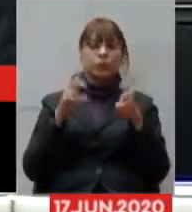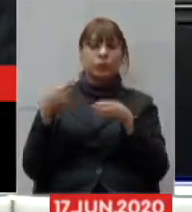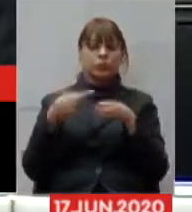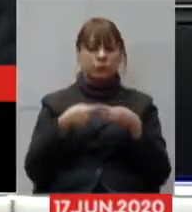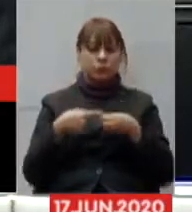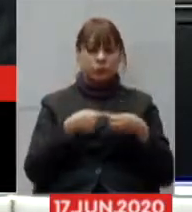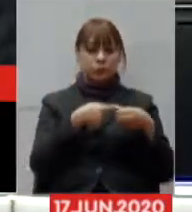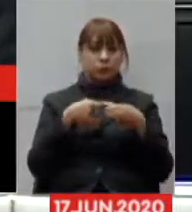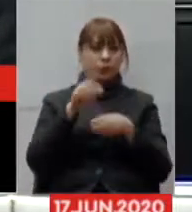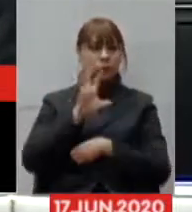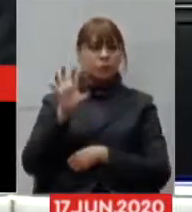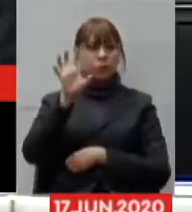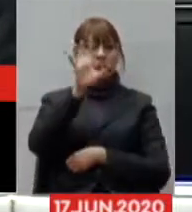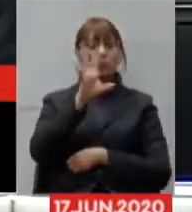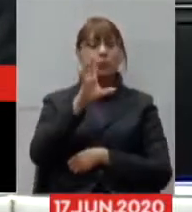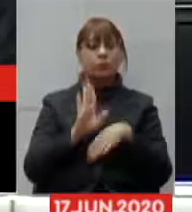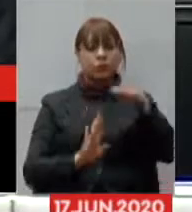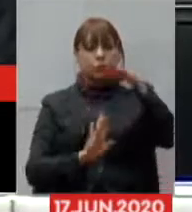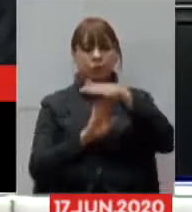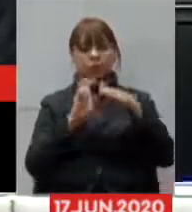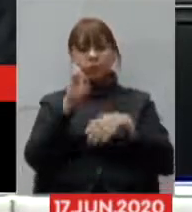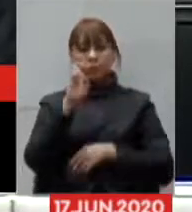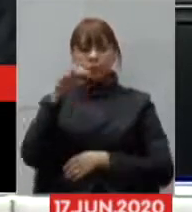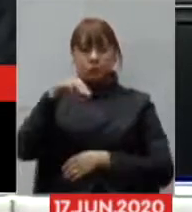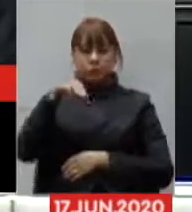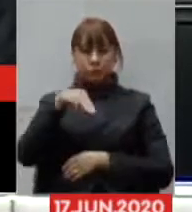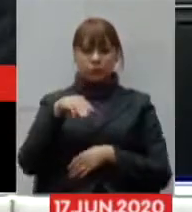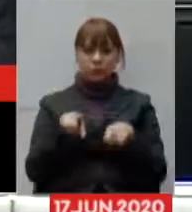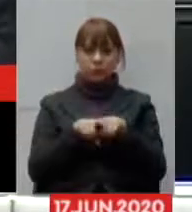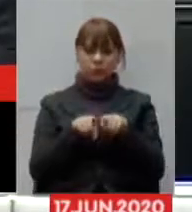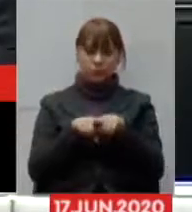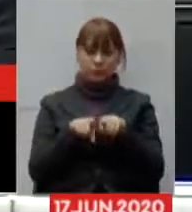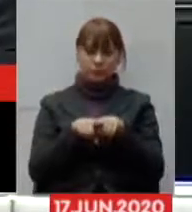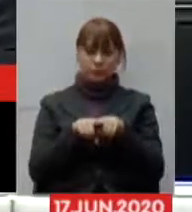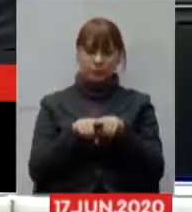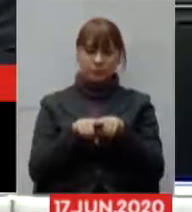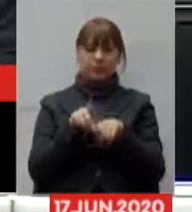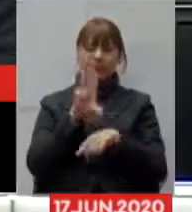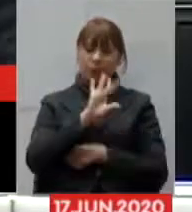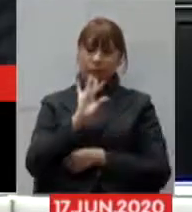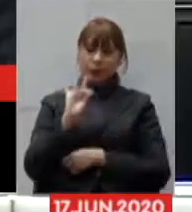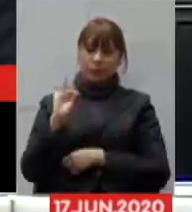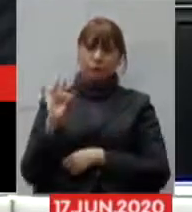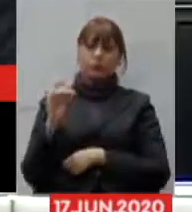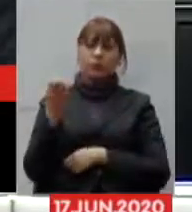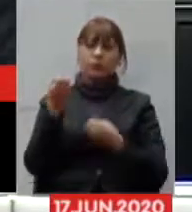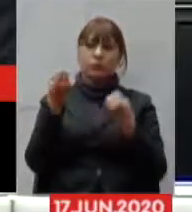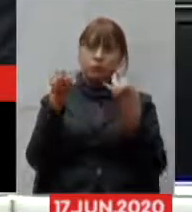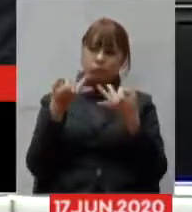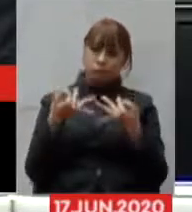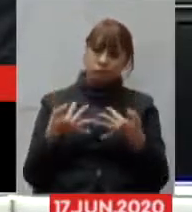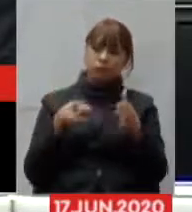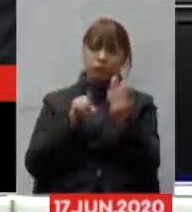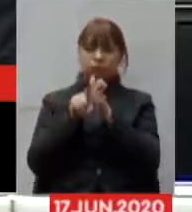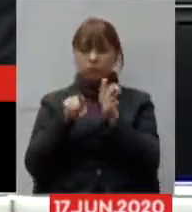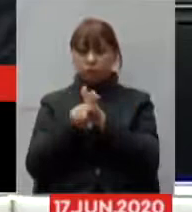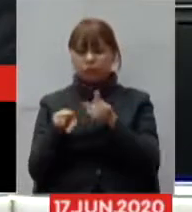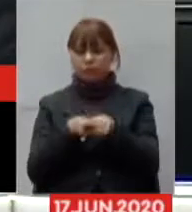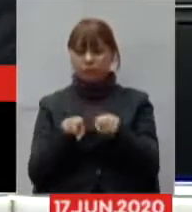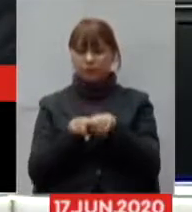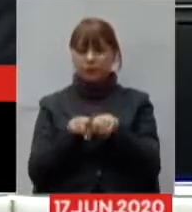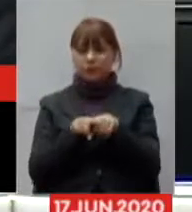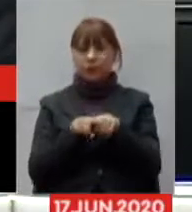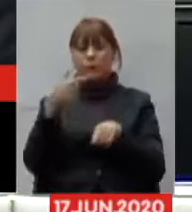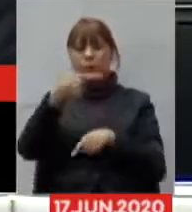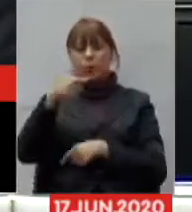disporão de cinco minutos cada para seus questionamentos. e os dos